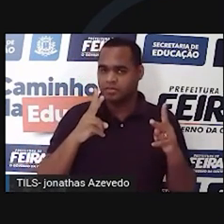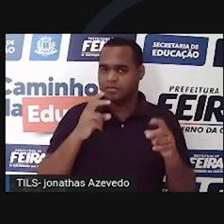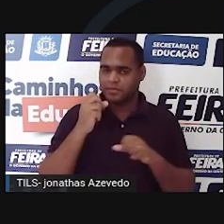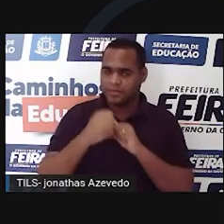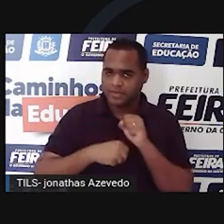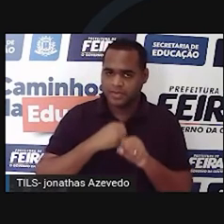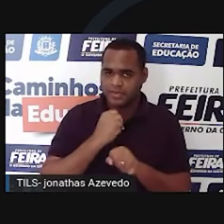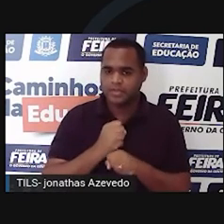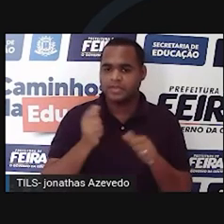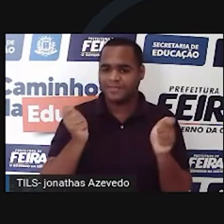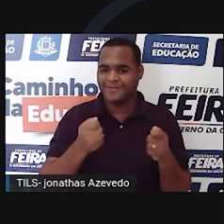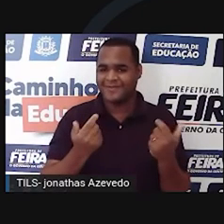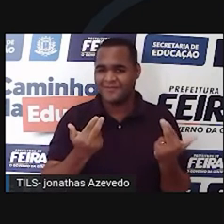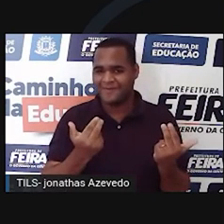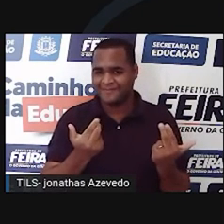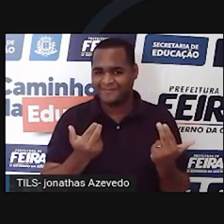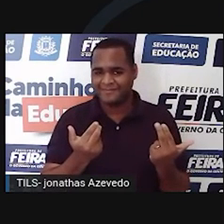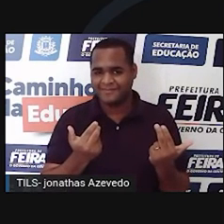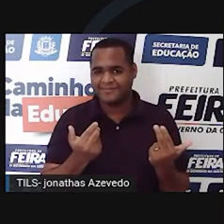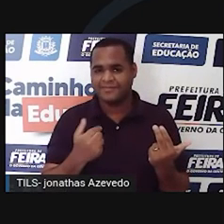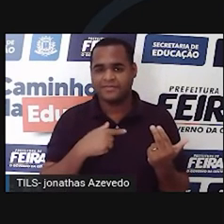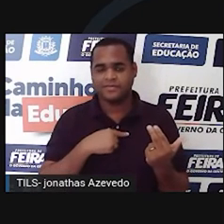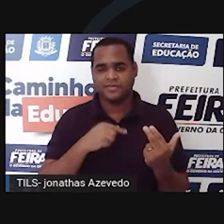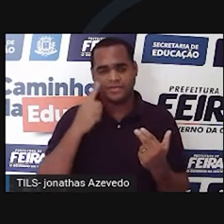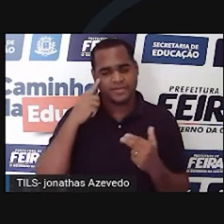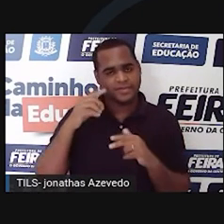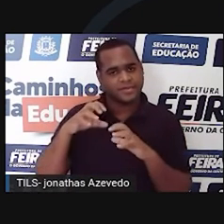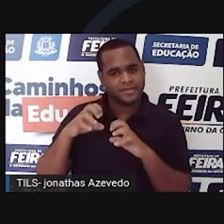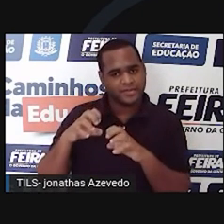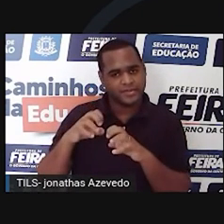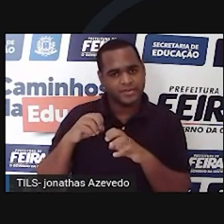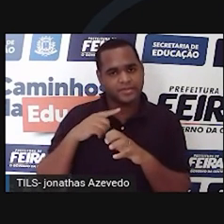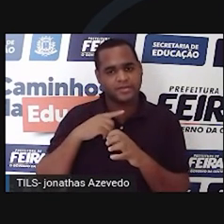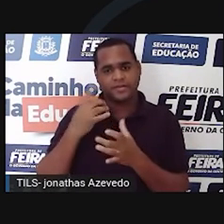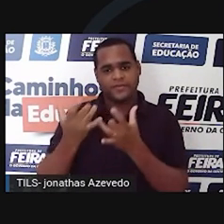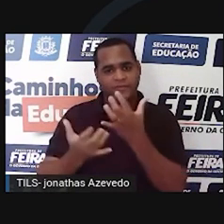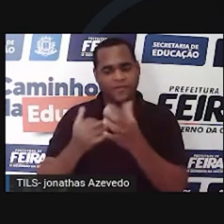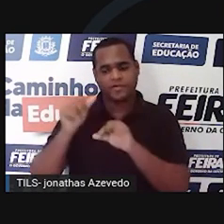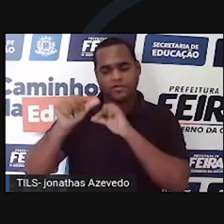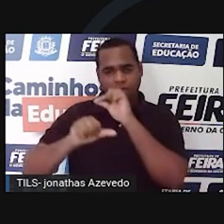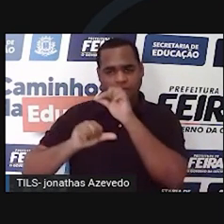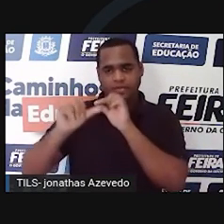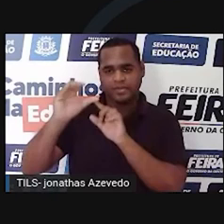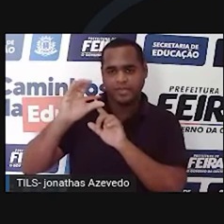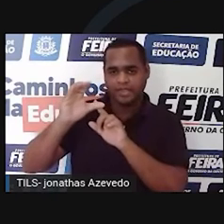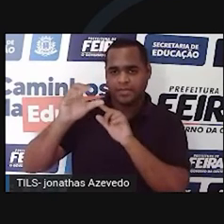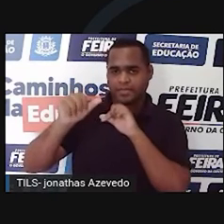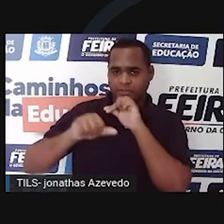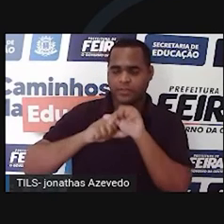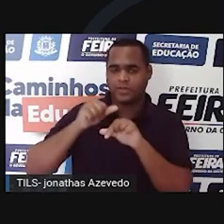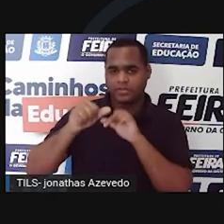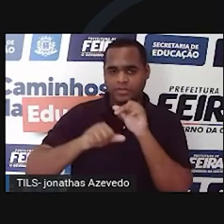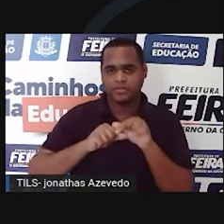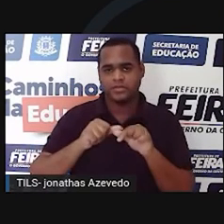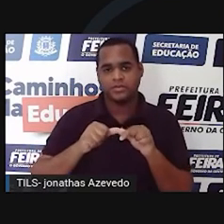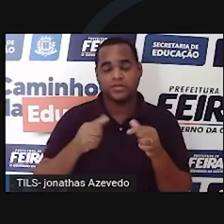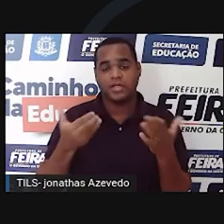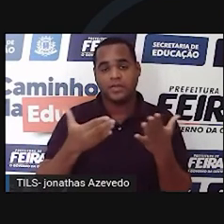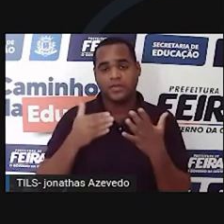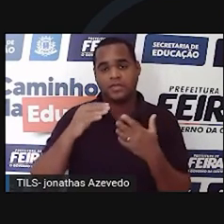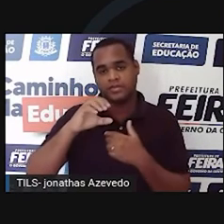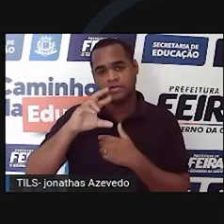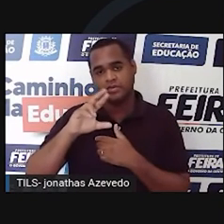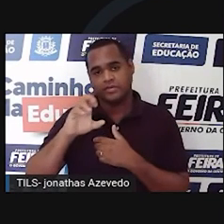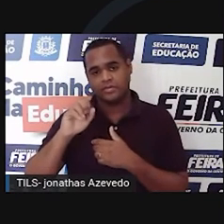vai ser a mesma coisa por causa da sinergia com mudanças climáticas. Eu acho que agora os cenários